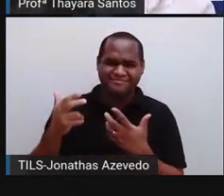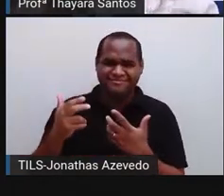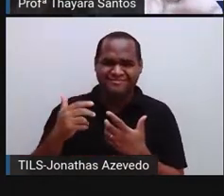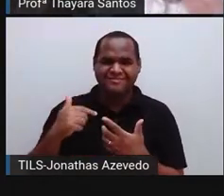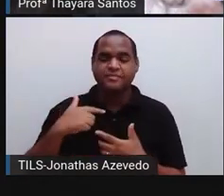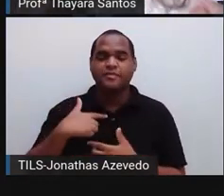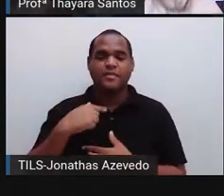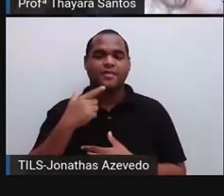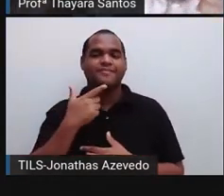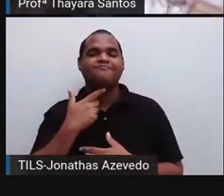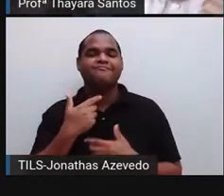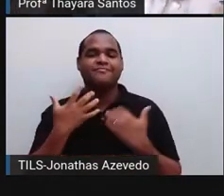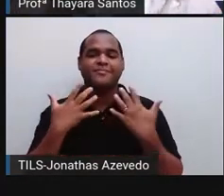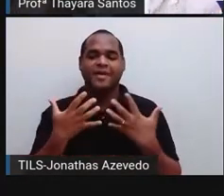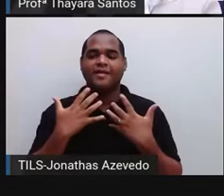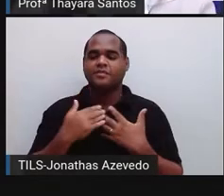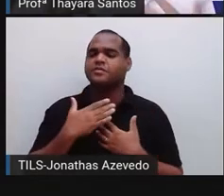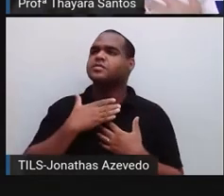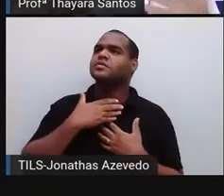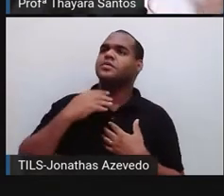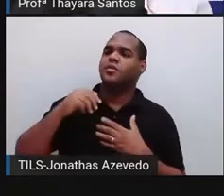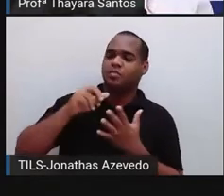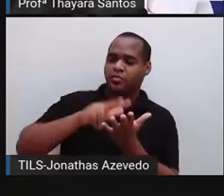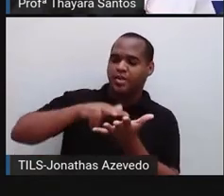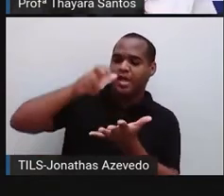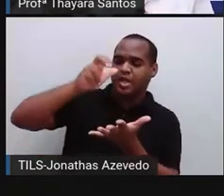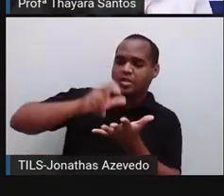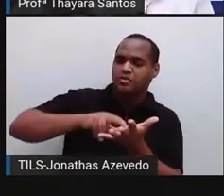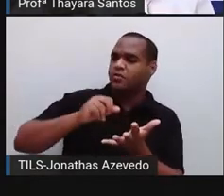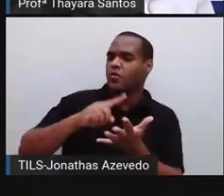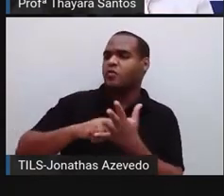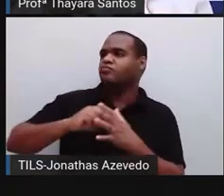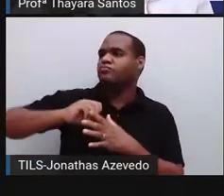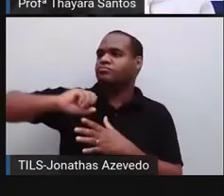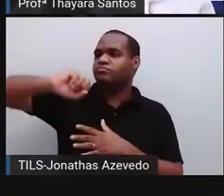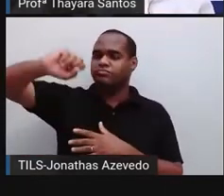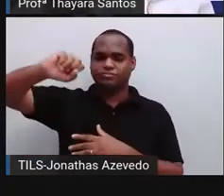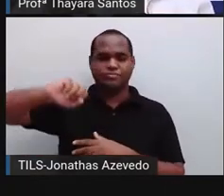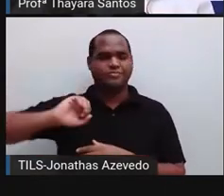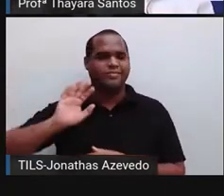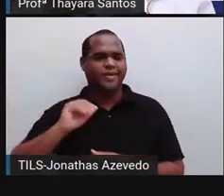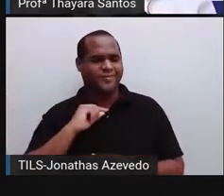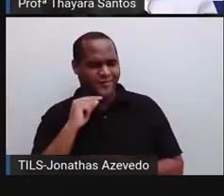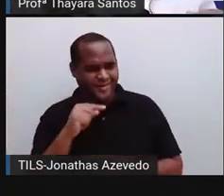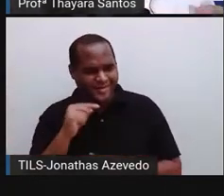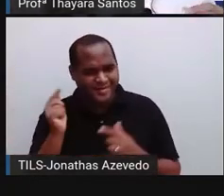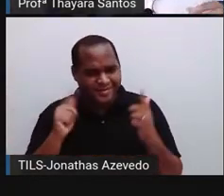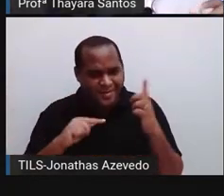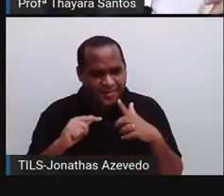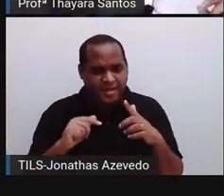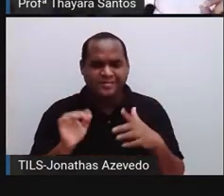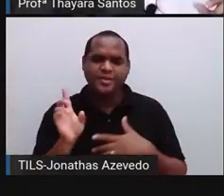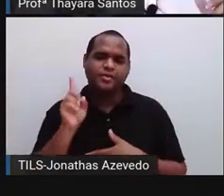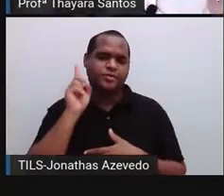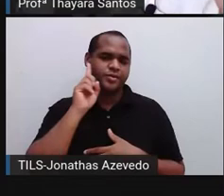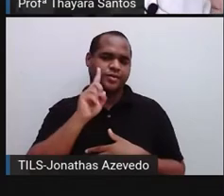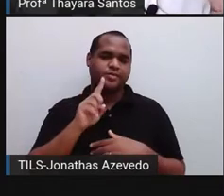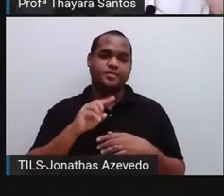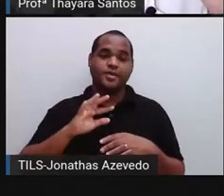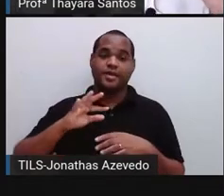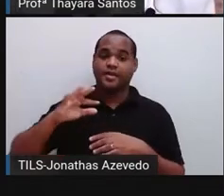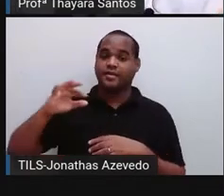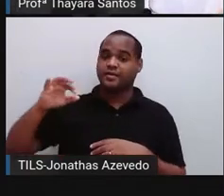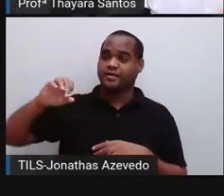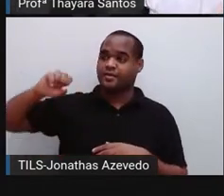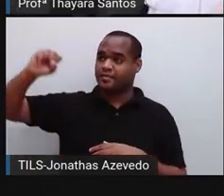dia inteiro pulando, se esticando, e a gente ia crescer. E a gente sabe que isso não acontece. A gente pode passar o dia todo, pendurar uma corda aqui